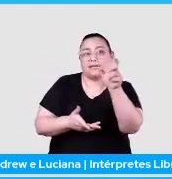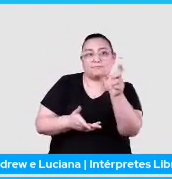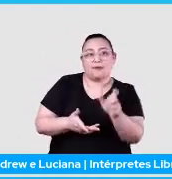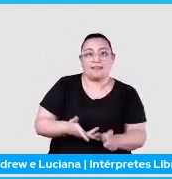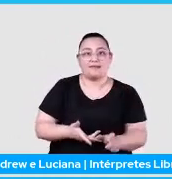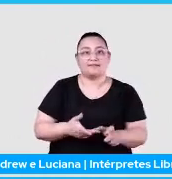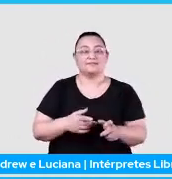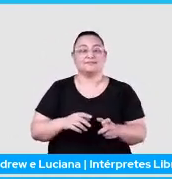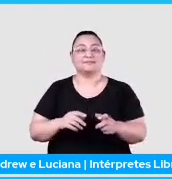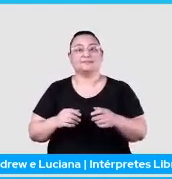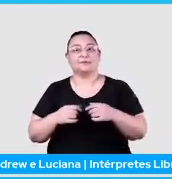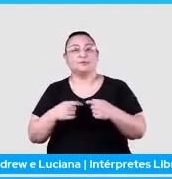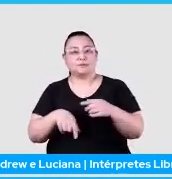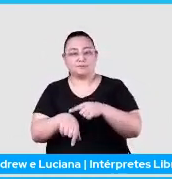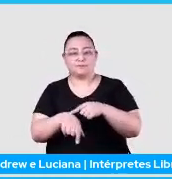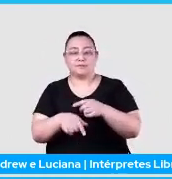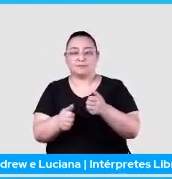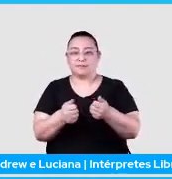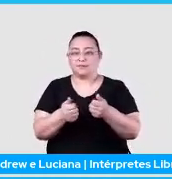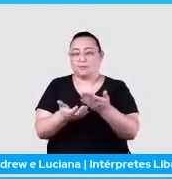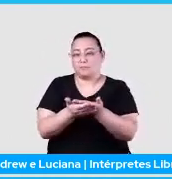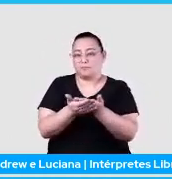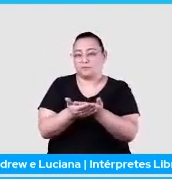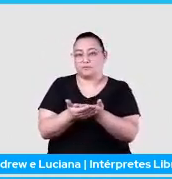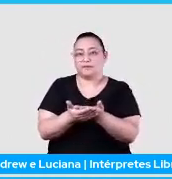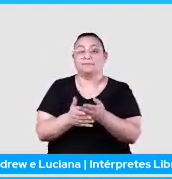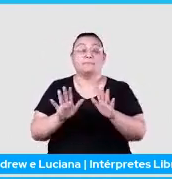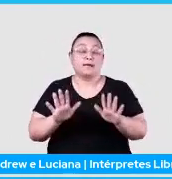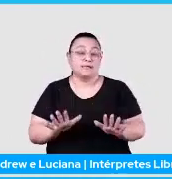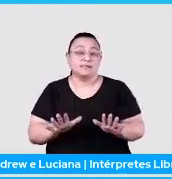assim que eu parei para estudar essa parte, né? Enfim.